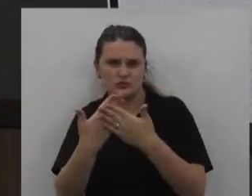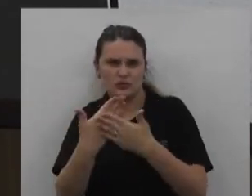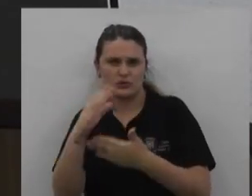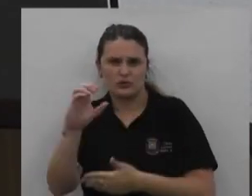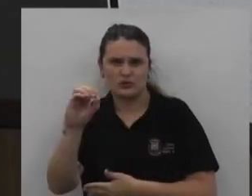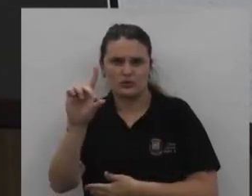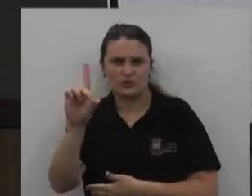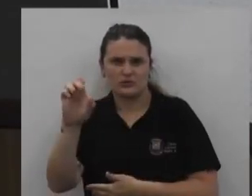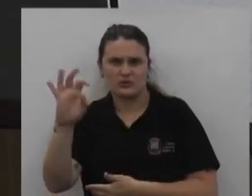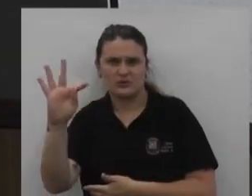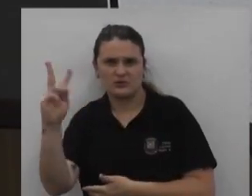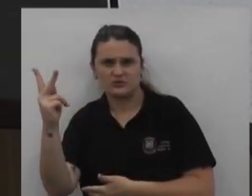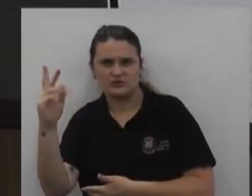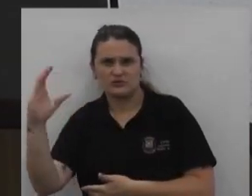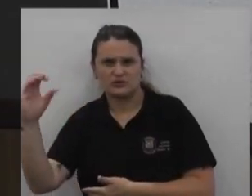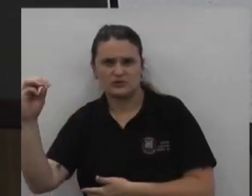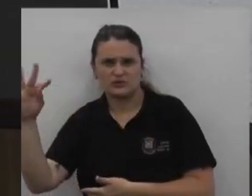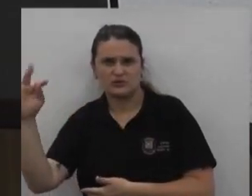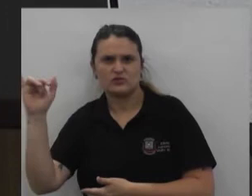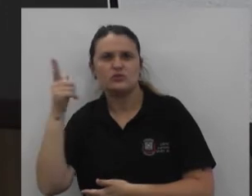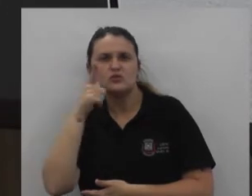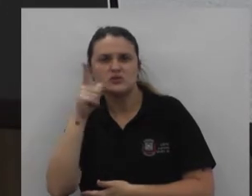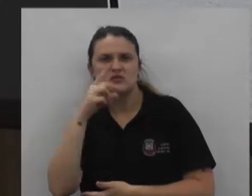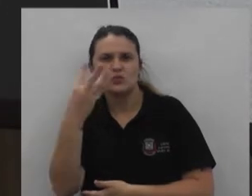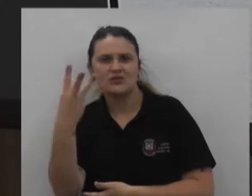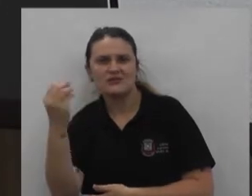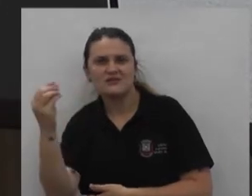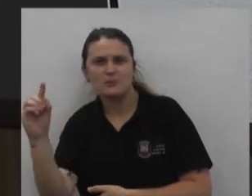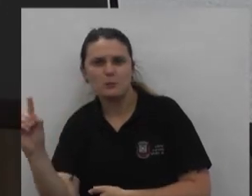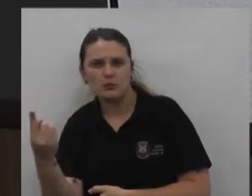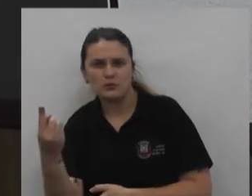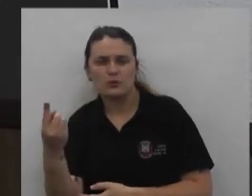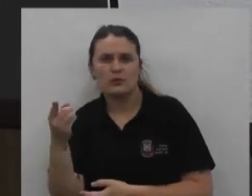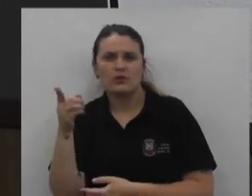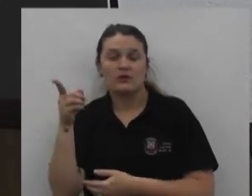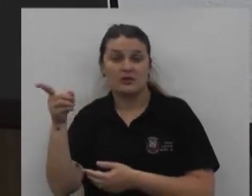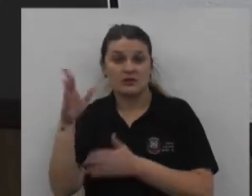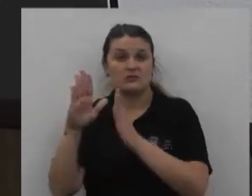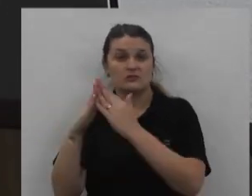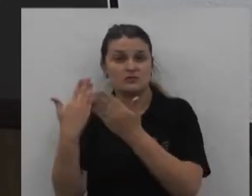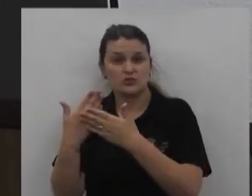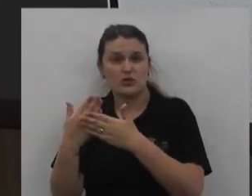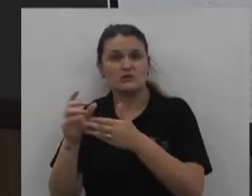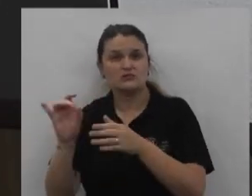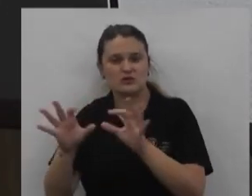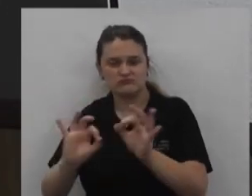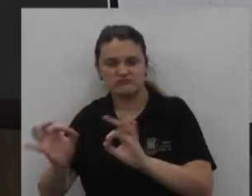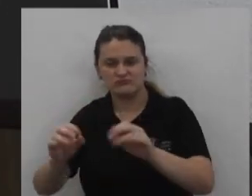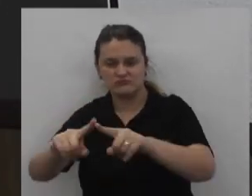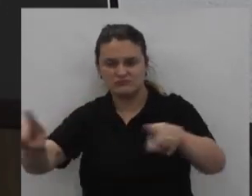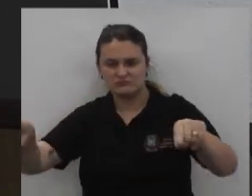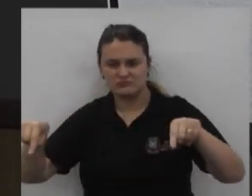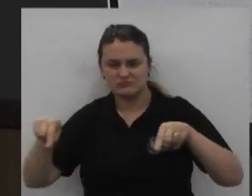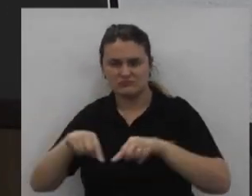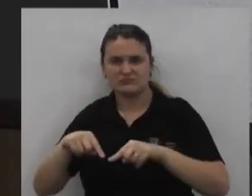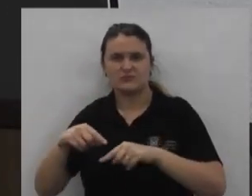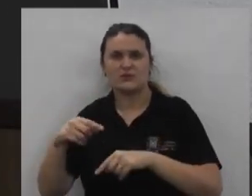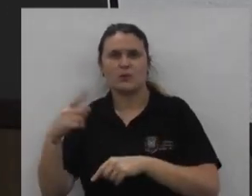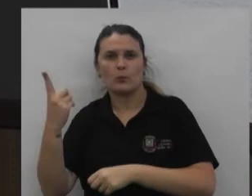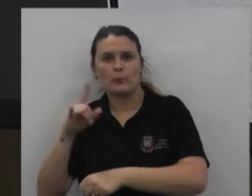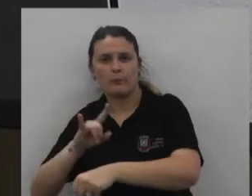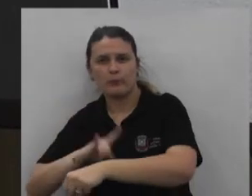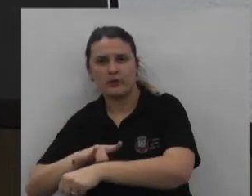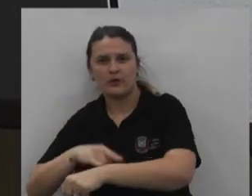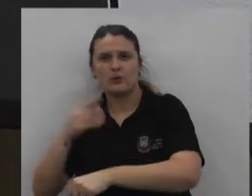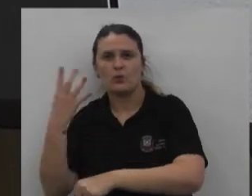que a gente teve conseguiu a emenda de 300 mil que lá vão ser um pátio um banheiro e quatro novas